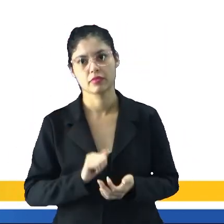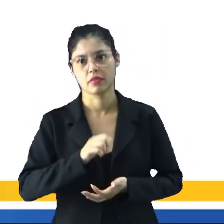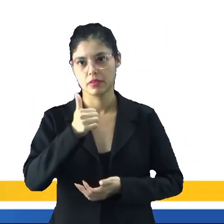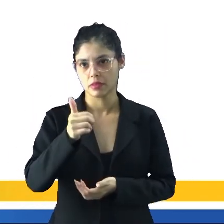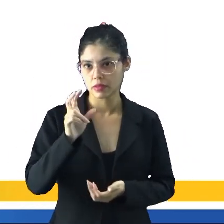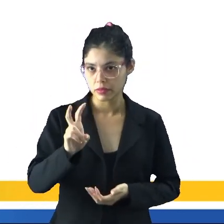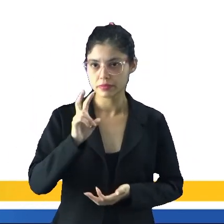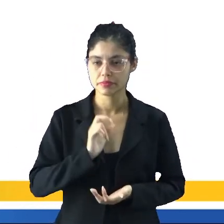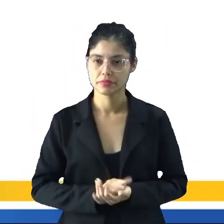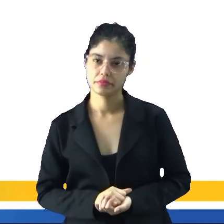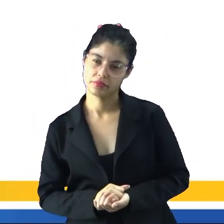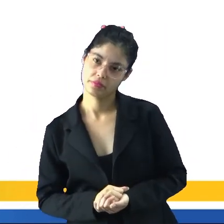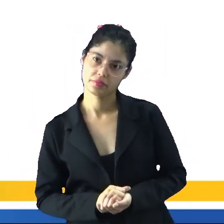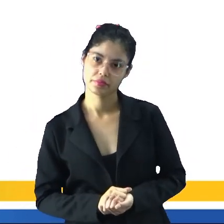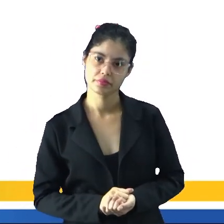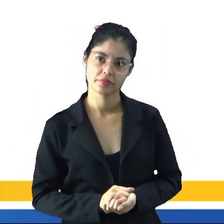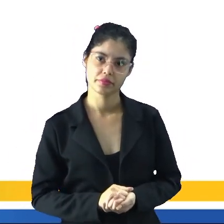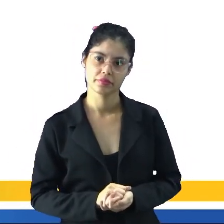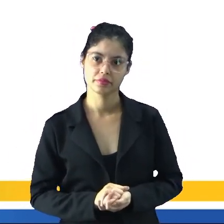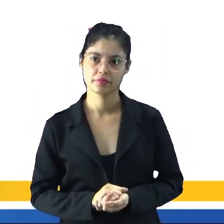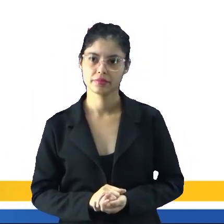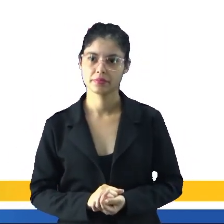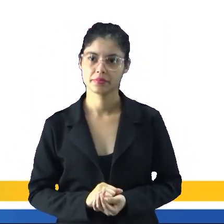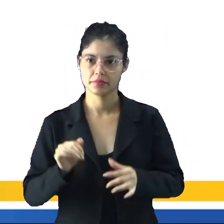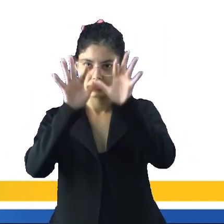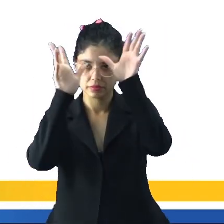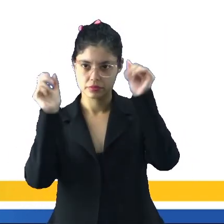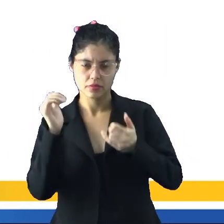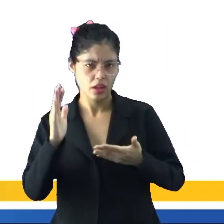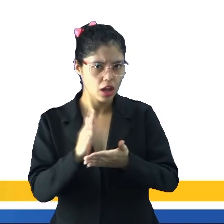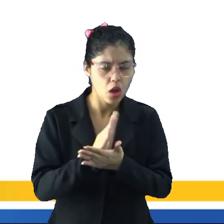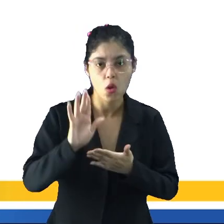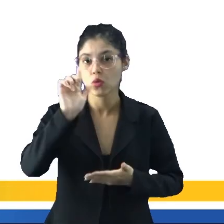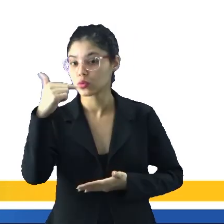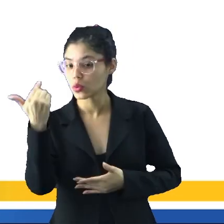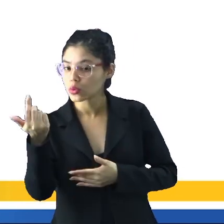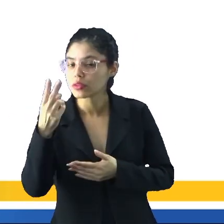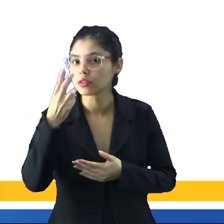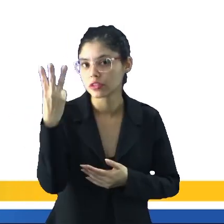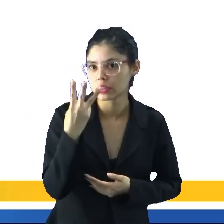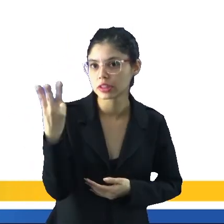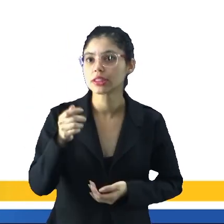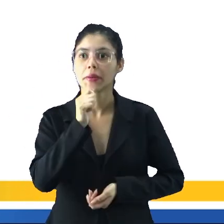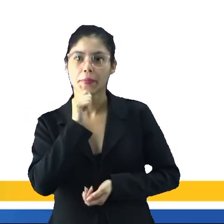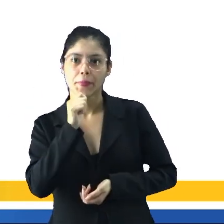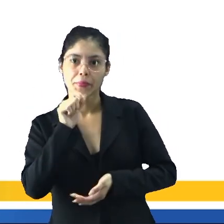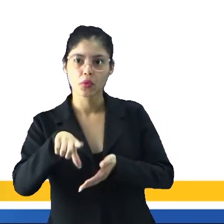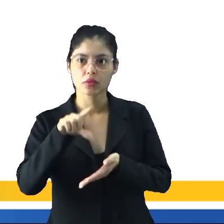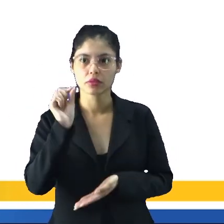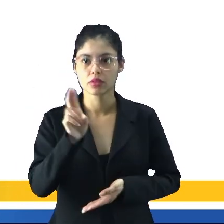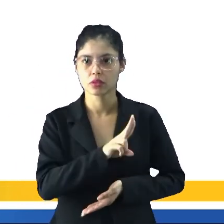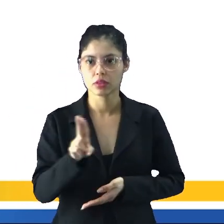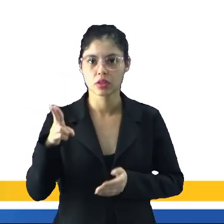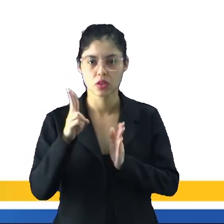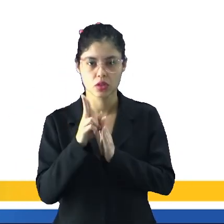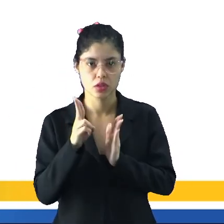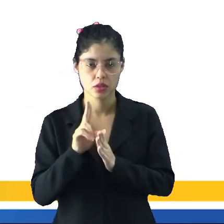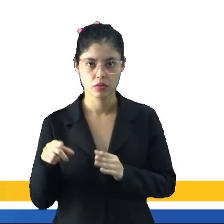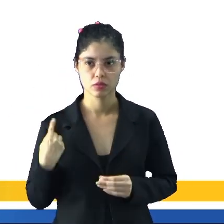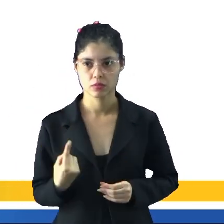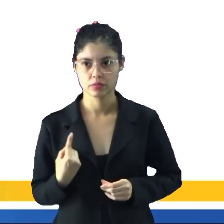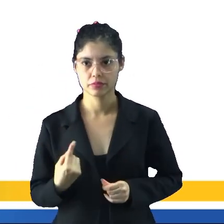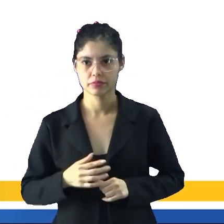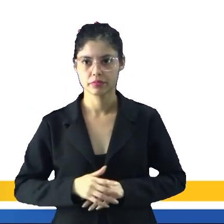15, né, etnias e algumas outras três não contadas, né, que são os chamados índios isolados.